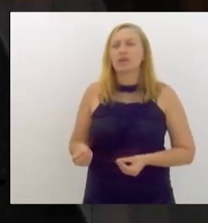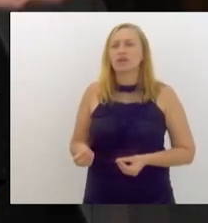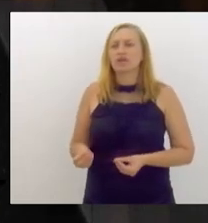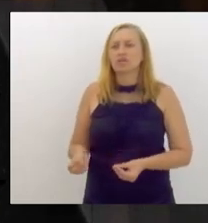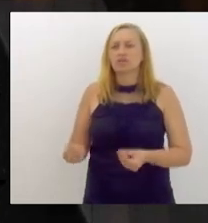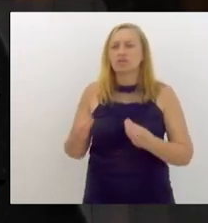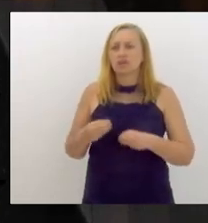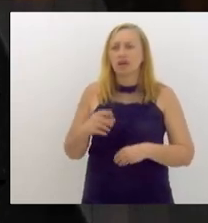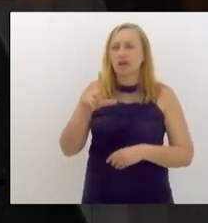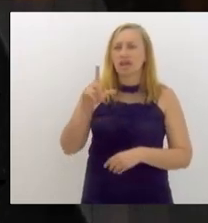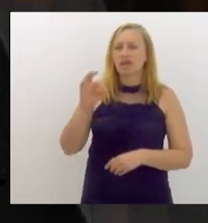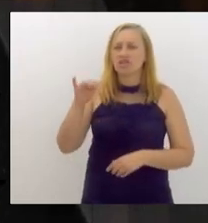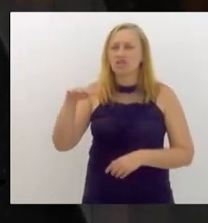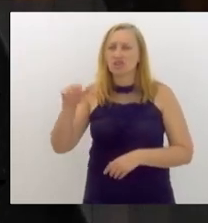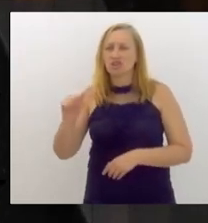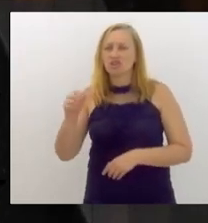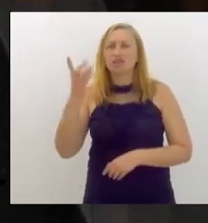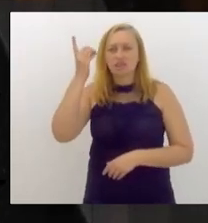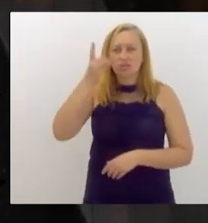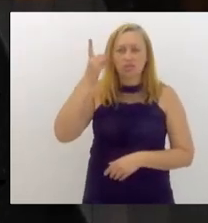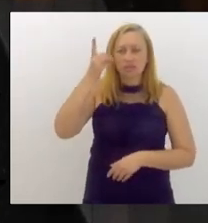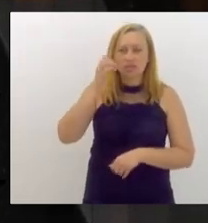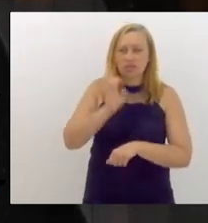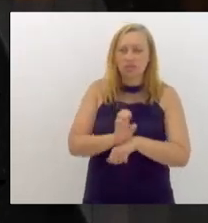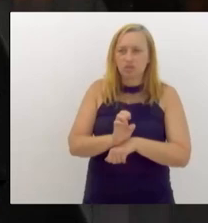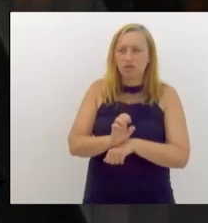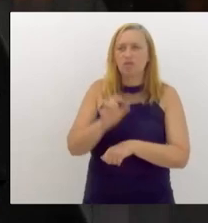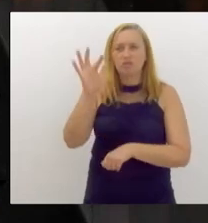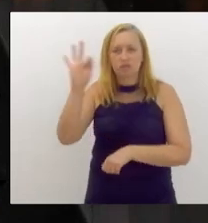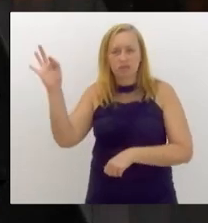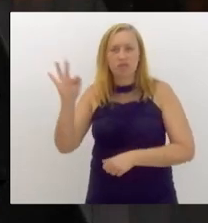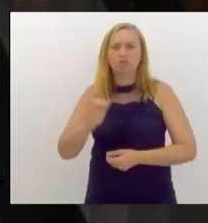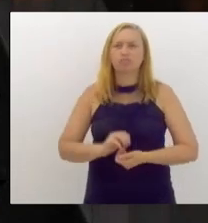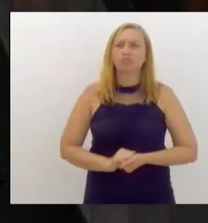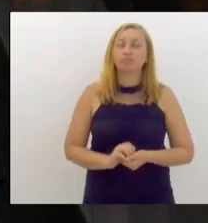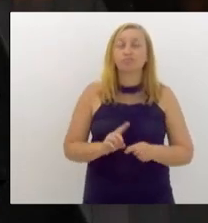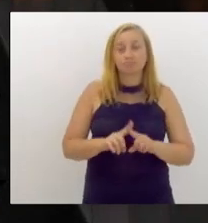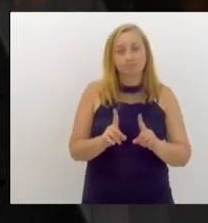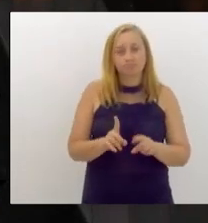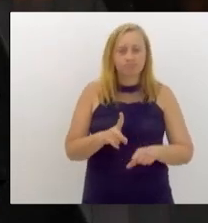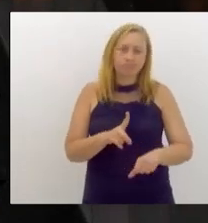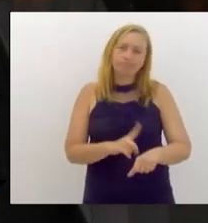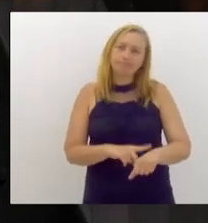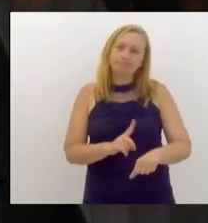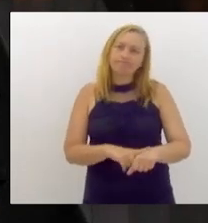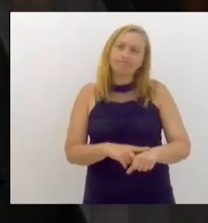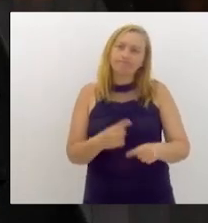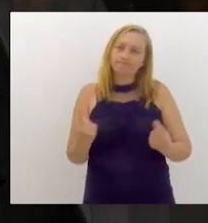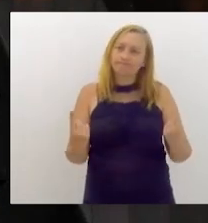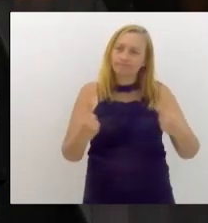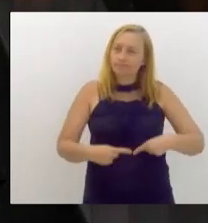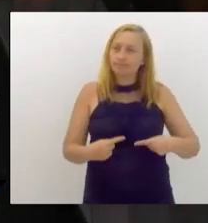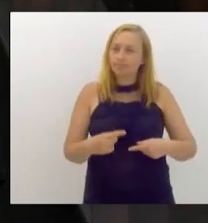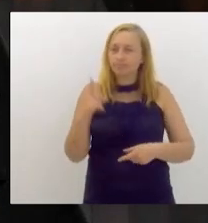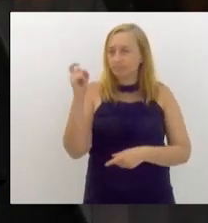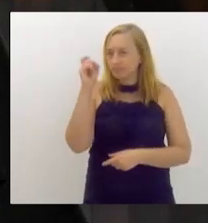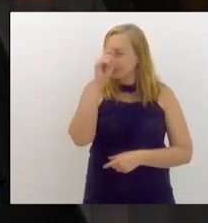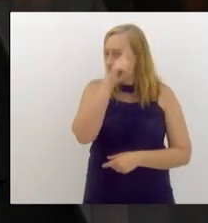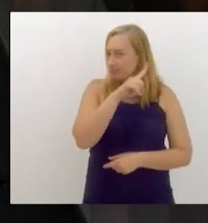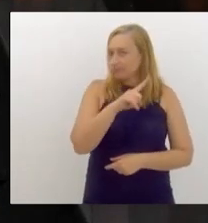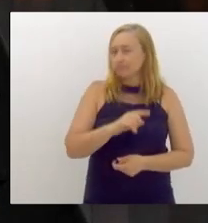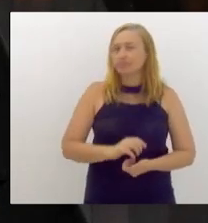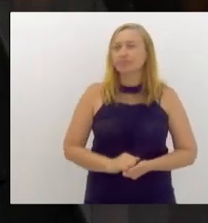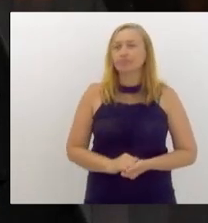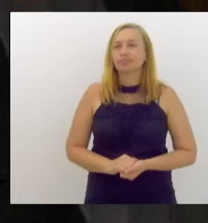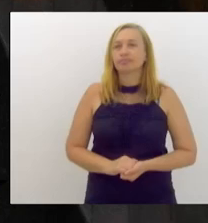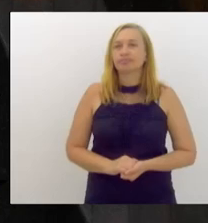estadual e de deputado federal. mas naquela ocasião uma disputa muito cerrada entre